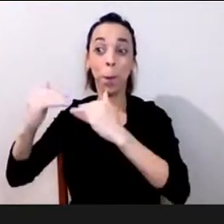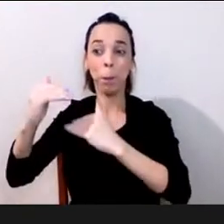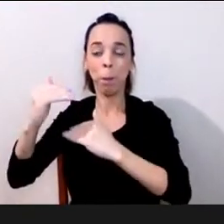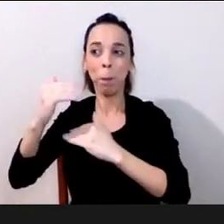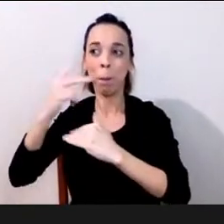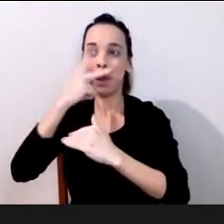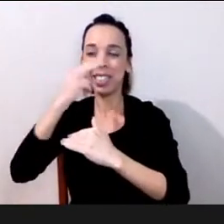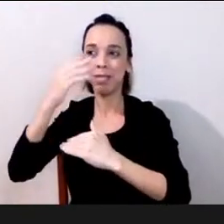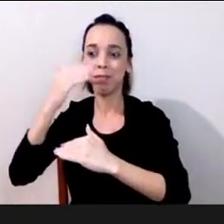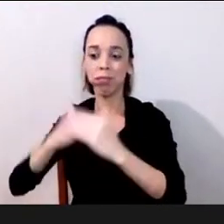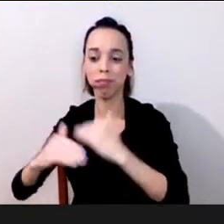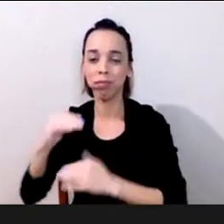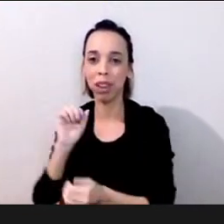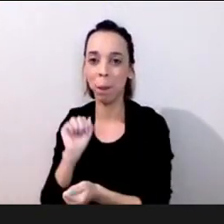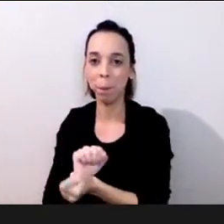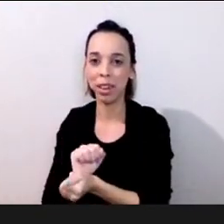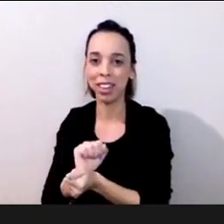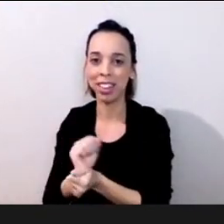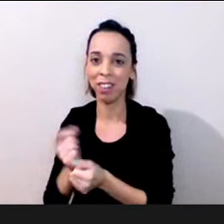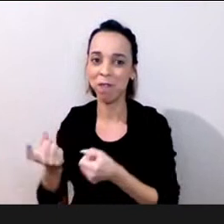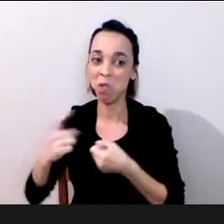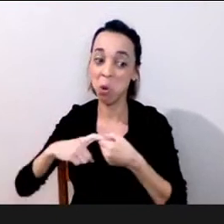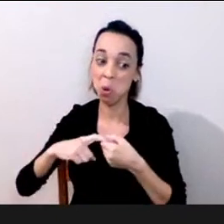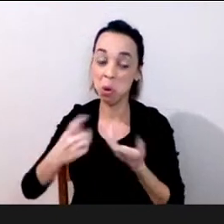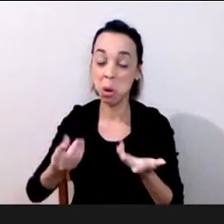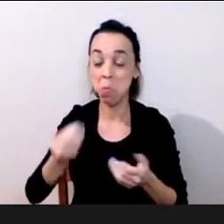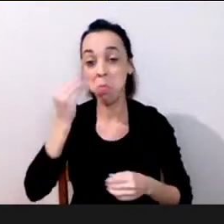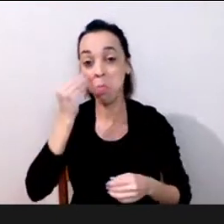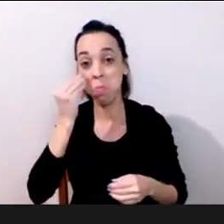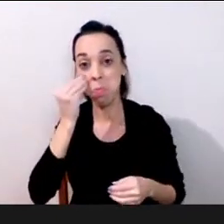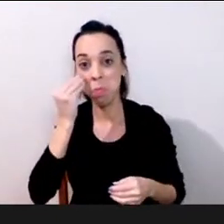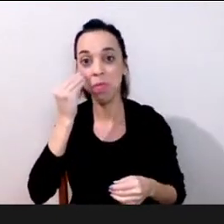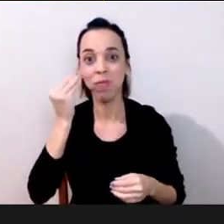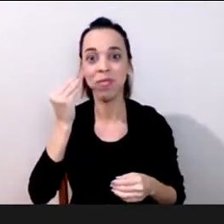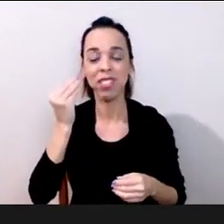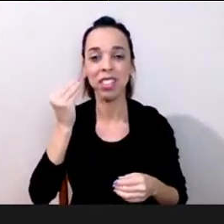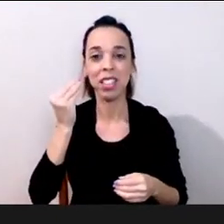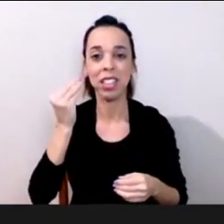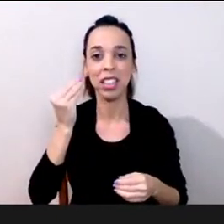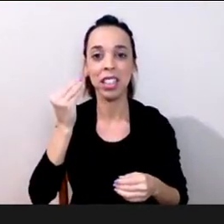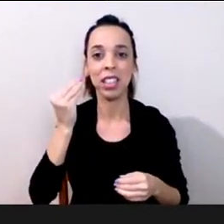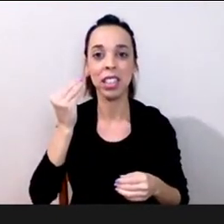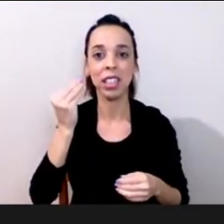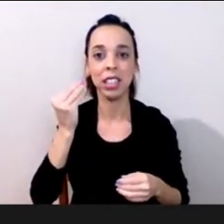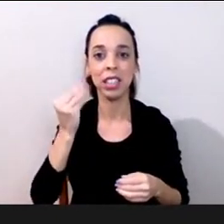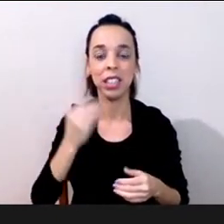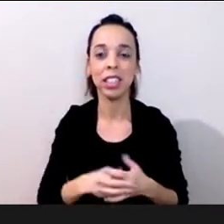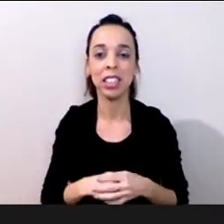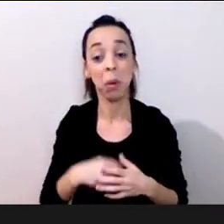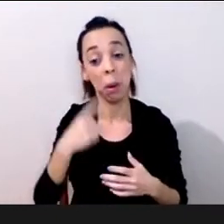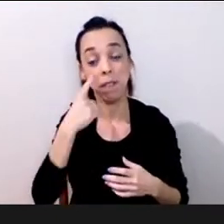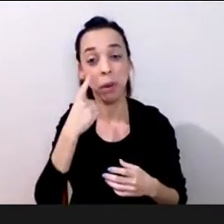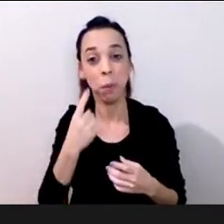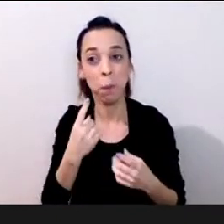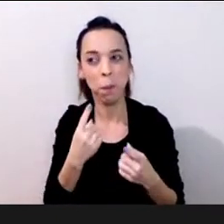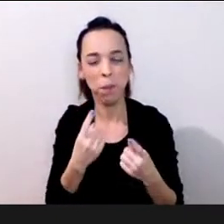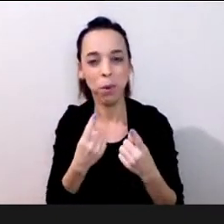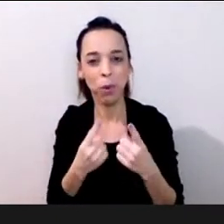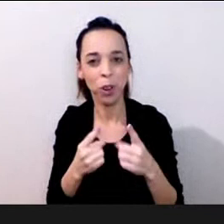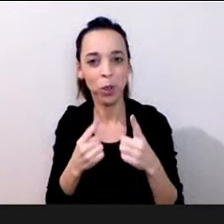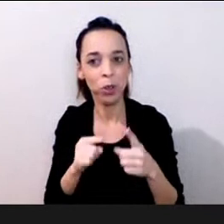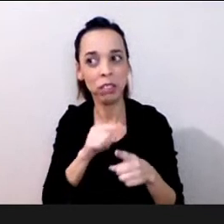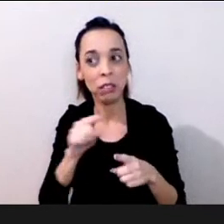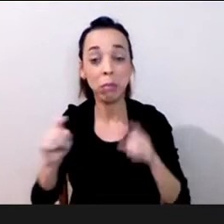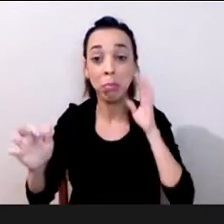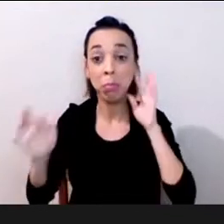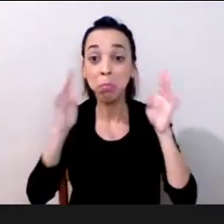retorna para uma convivência mais semelhante ao que a gente tinha antes né então fica aí como provocação e eu acho que aí a gente convoca